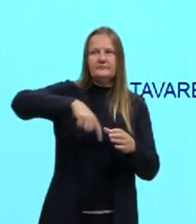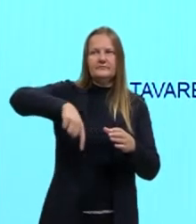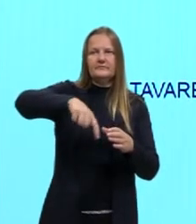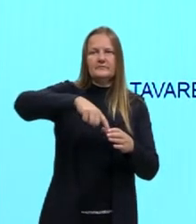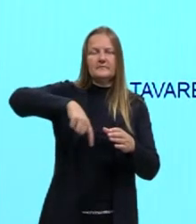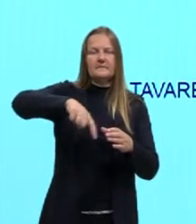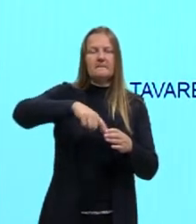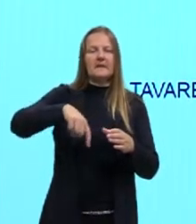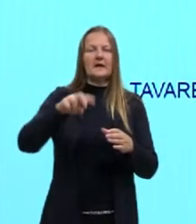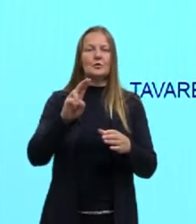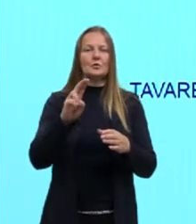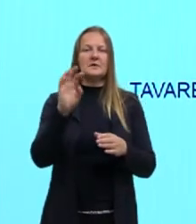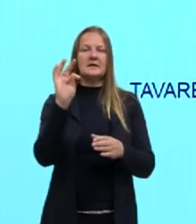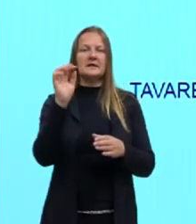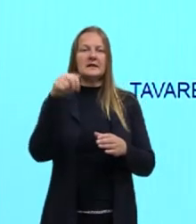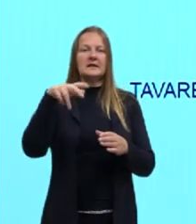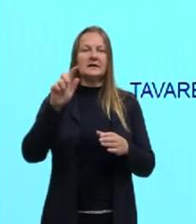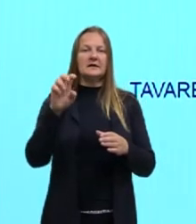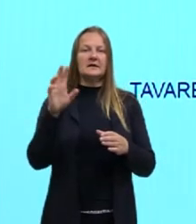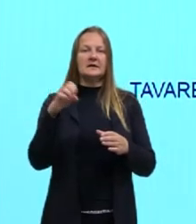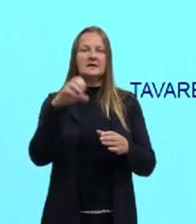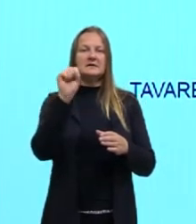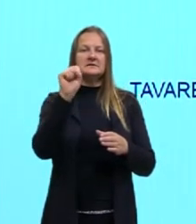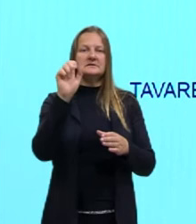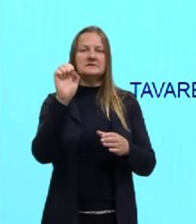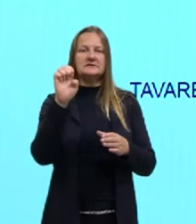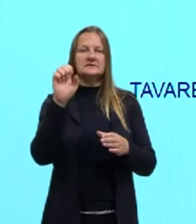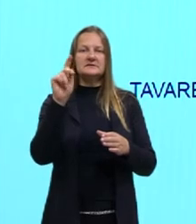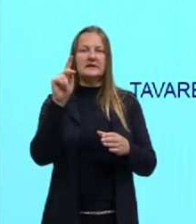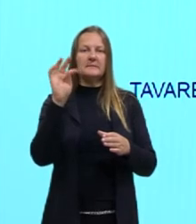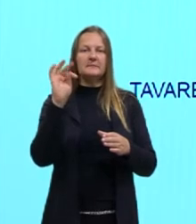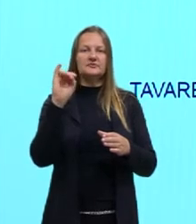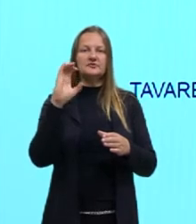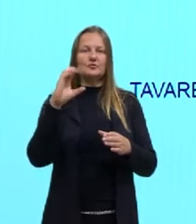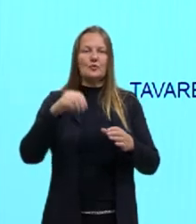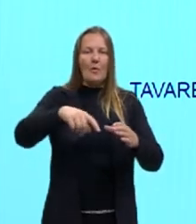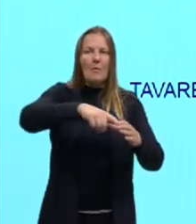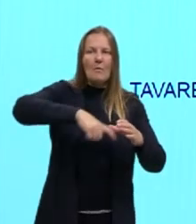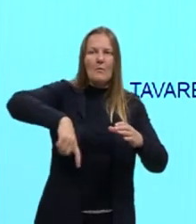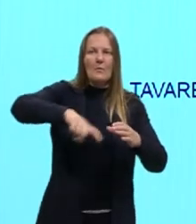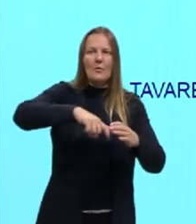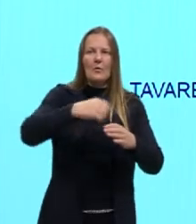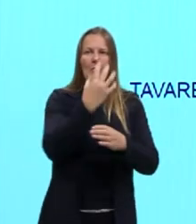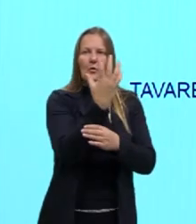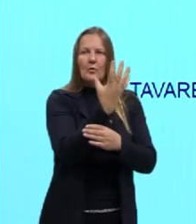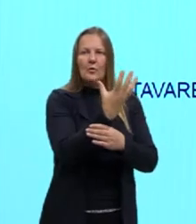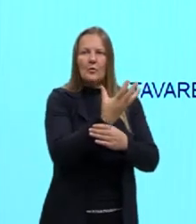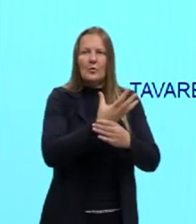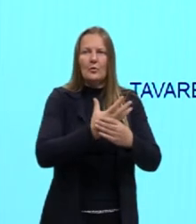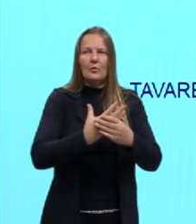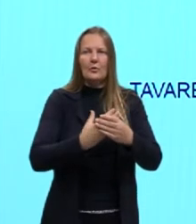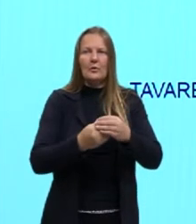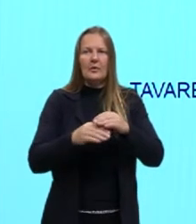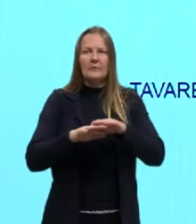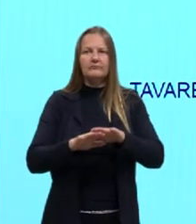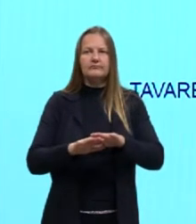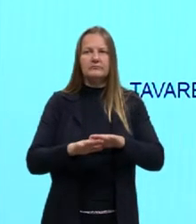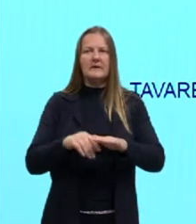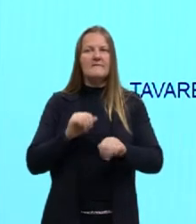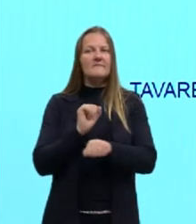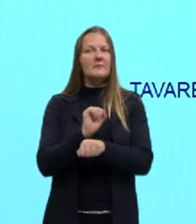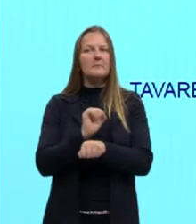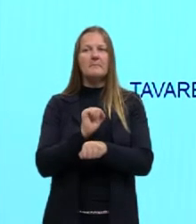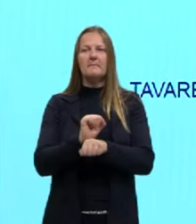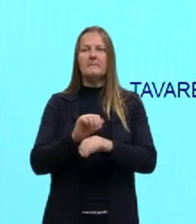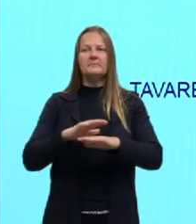séptico. Aqui o esgoto, aqui é o tanque, tá? Aqui o esgoto deve ficar em repouso